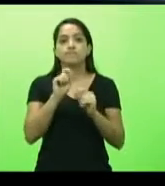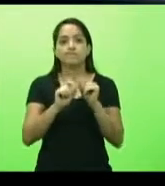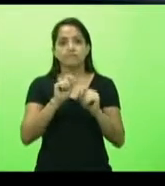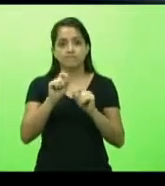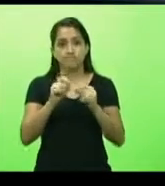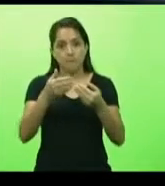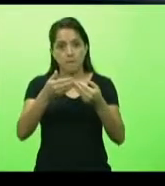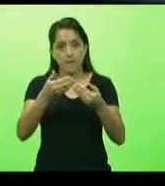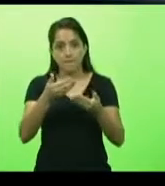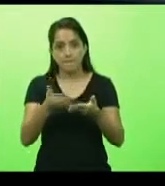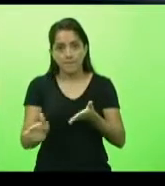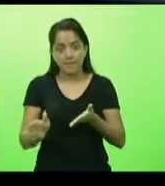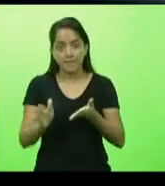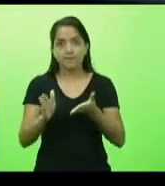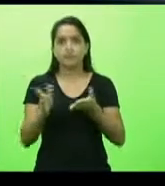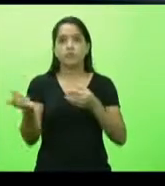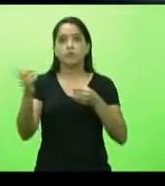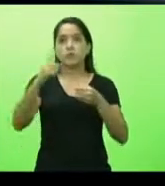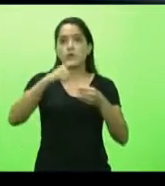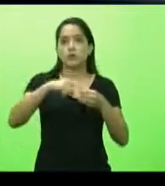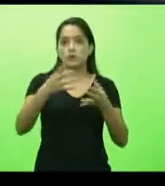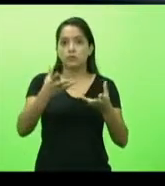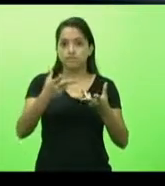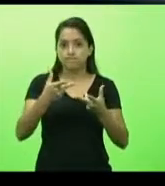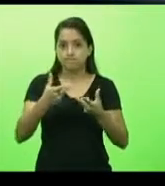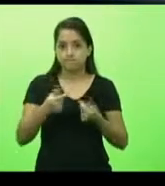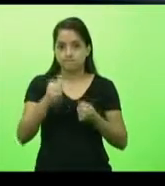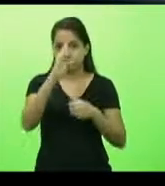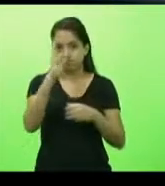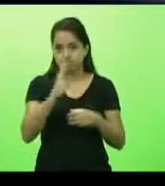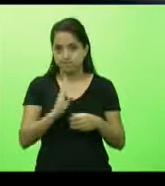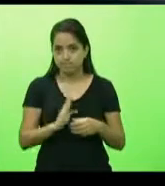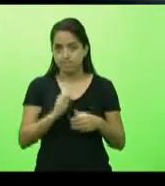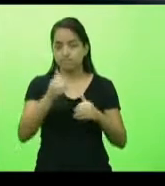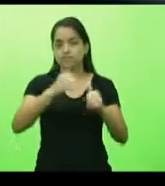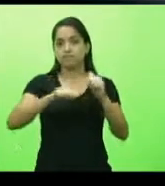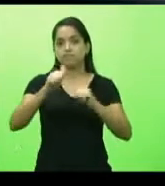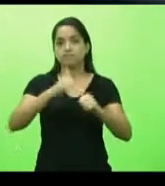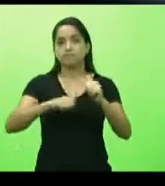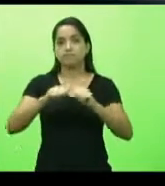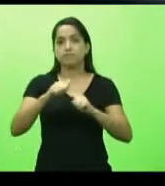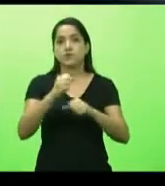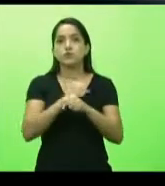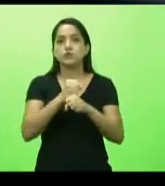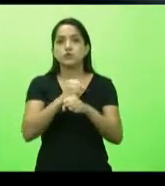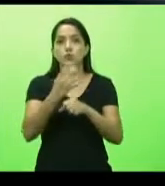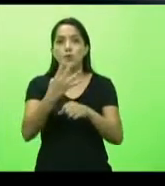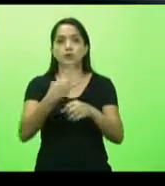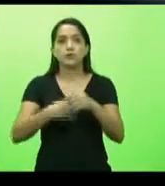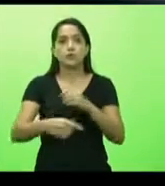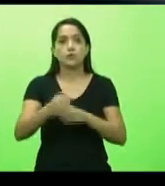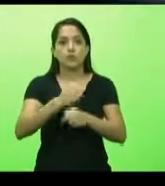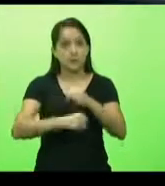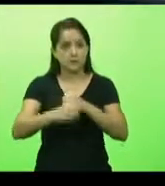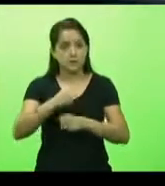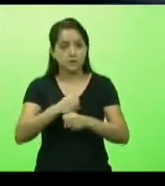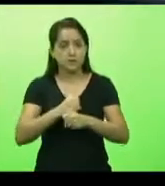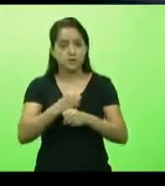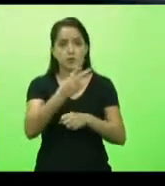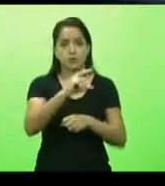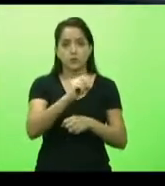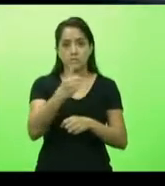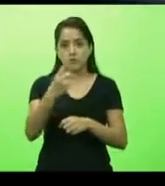equivalente ao retorno à proficiência brasileira na avaliação de quatro anos atrás, entre 2015 e